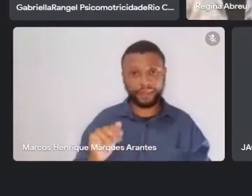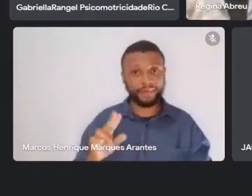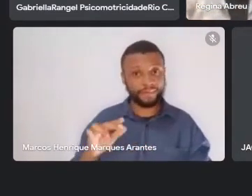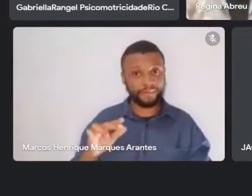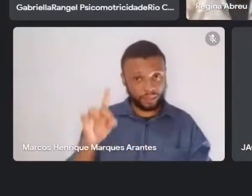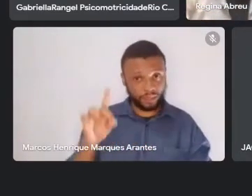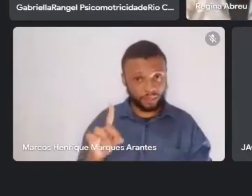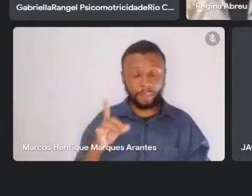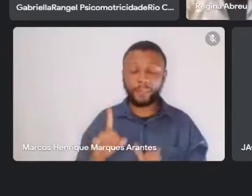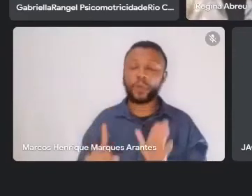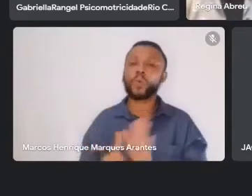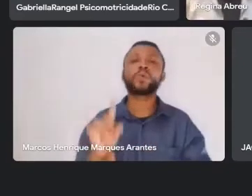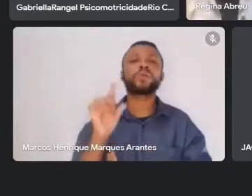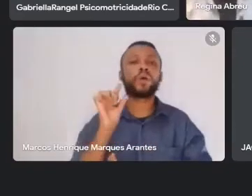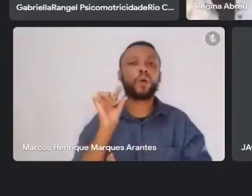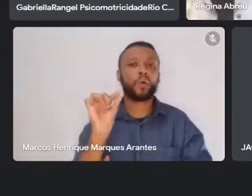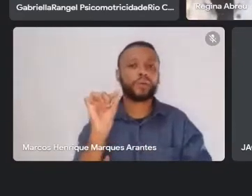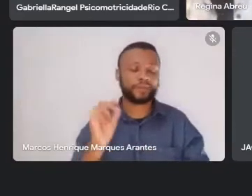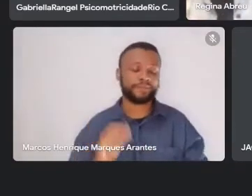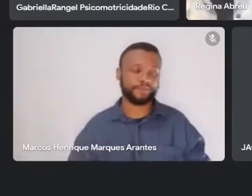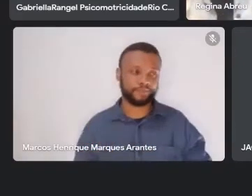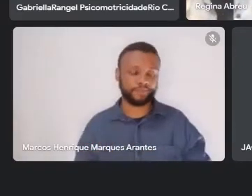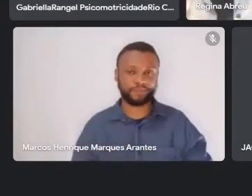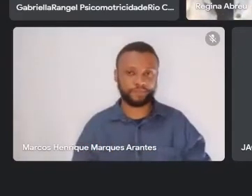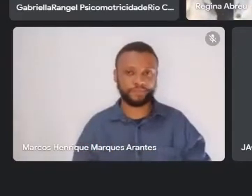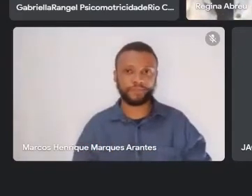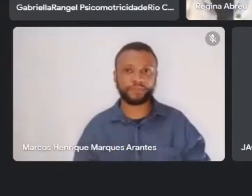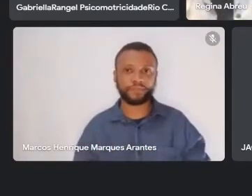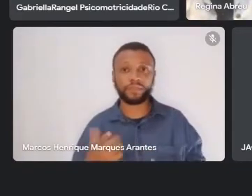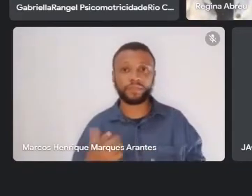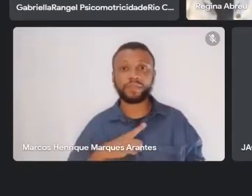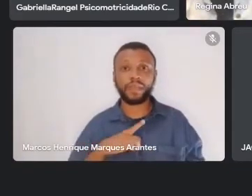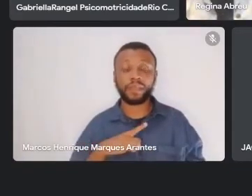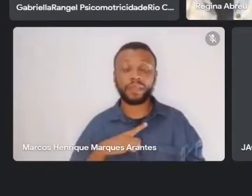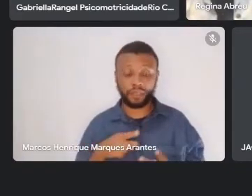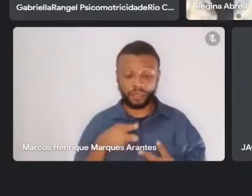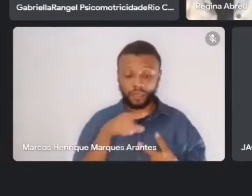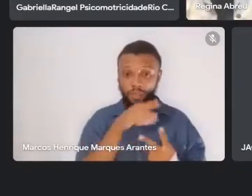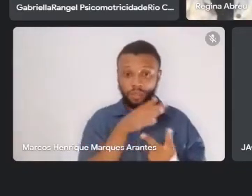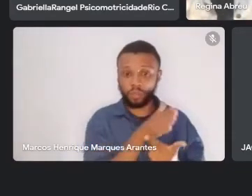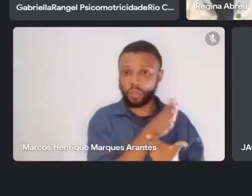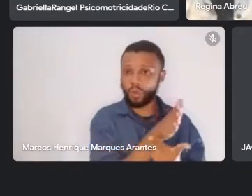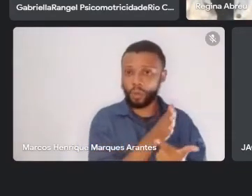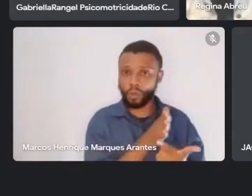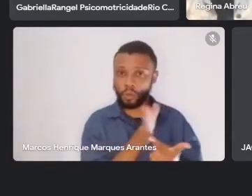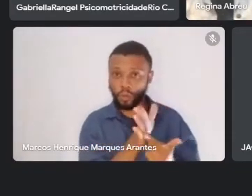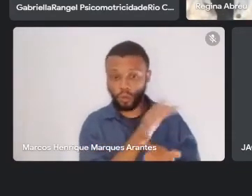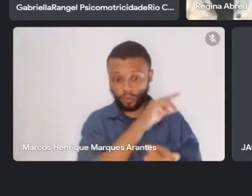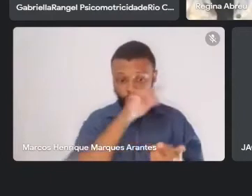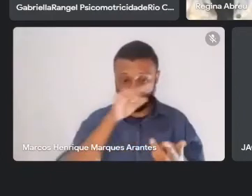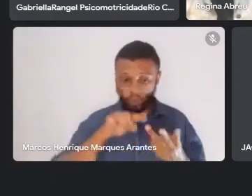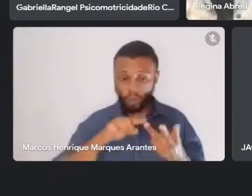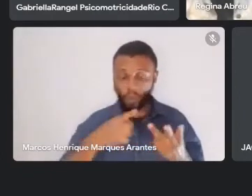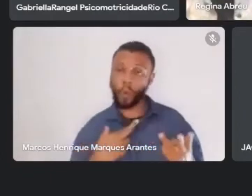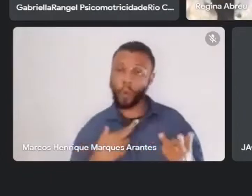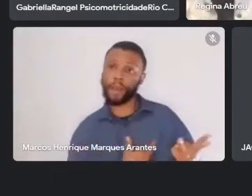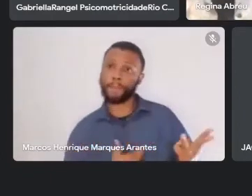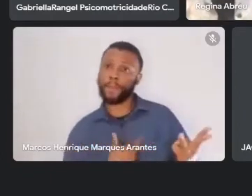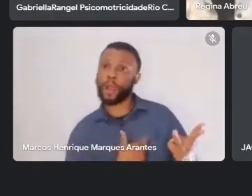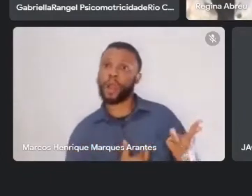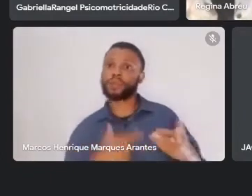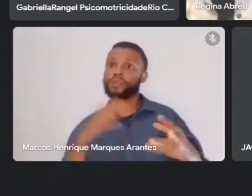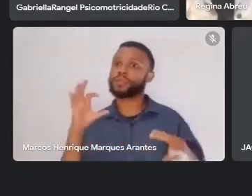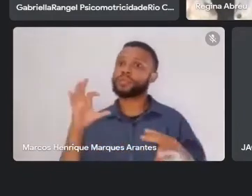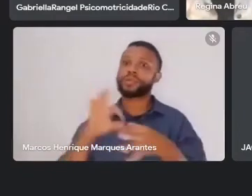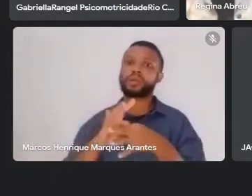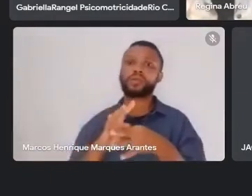O quanto existe Tio e Sertões em um romance como o Grande Sertão, Sertão Veredas, por